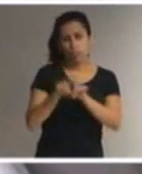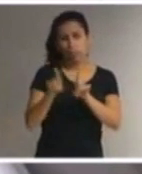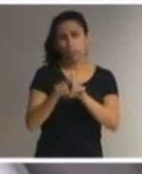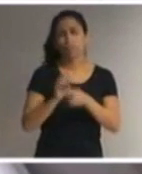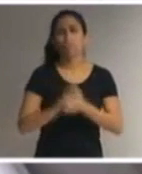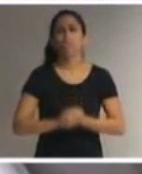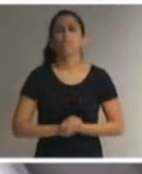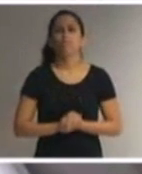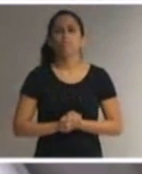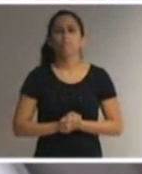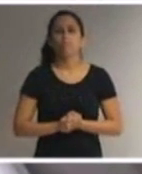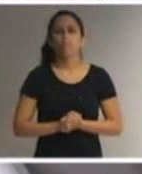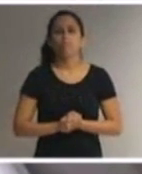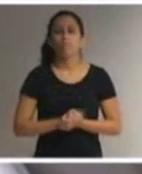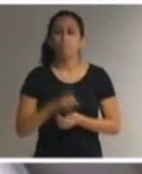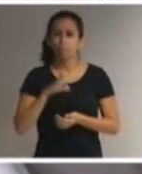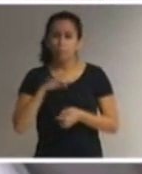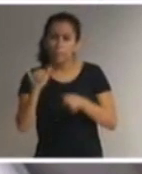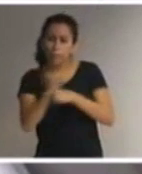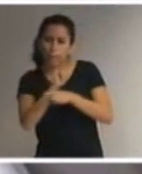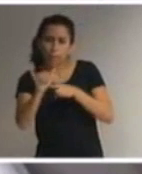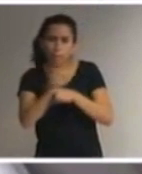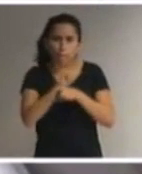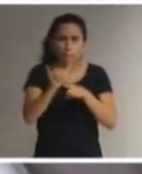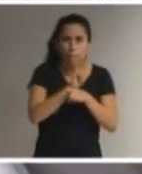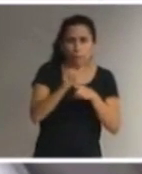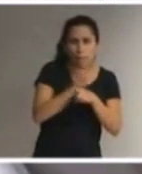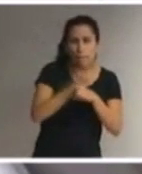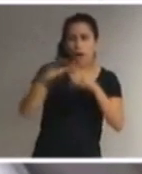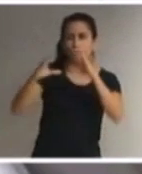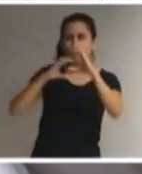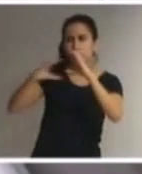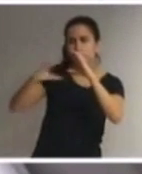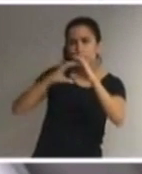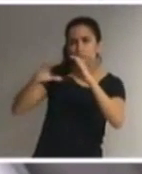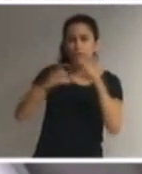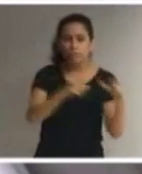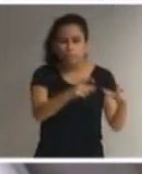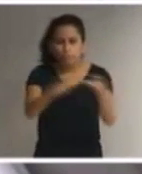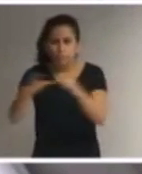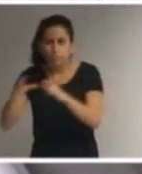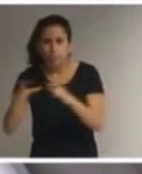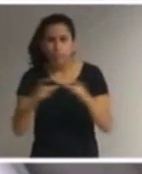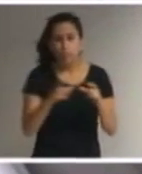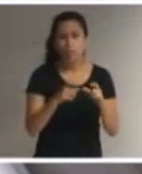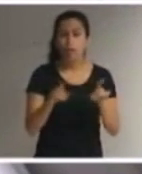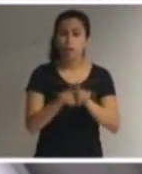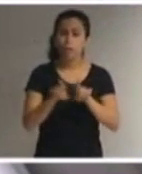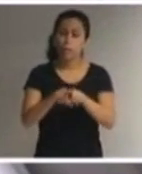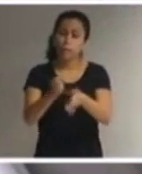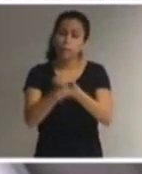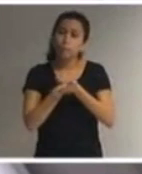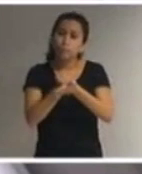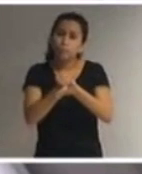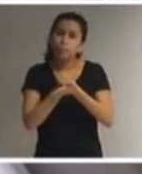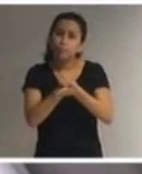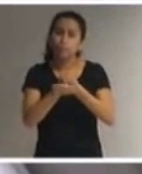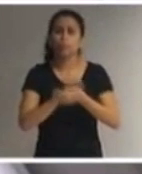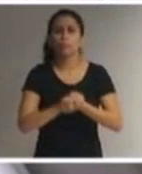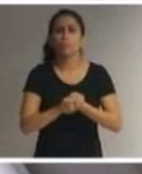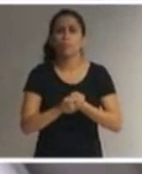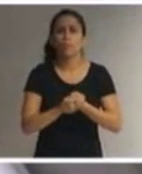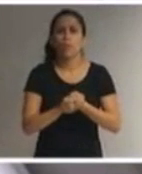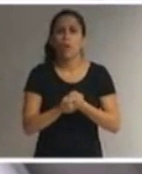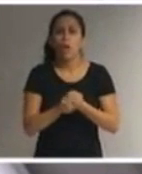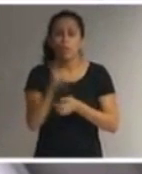de acessibilidade arquitetônica e na comunicação e até apoios individualizados em alguns casos em atenção às